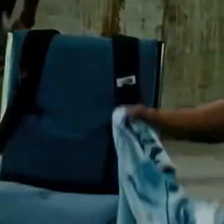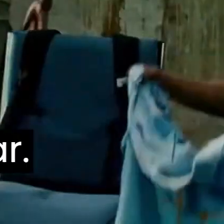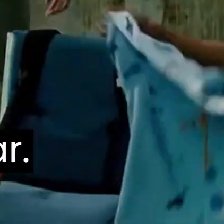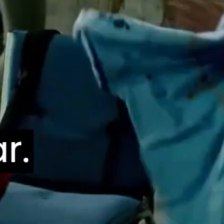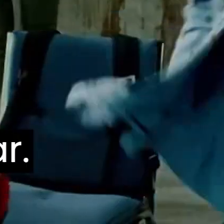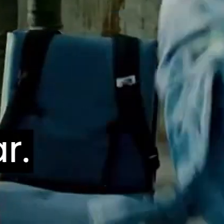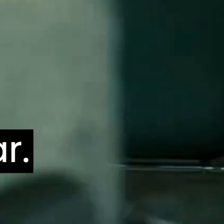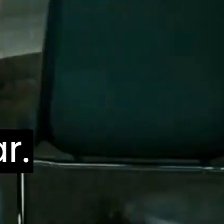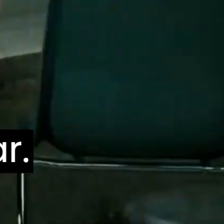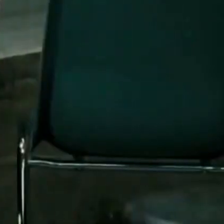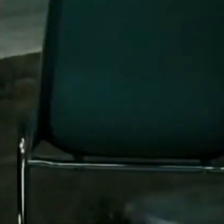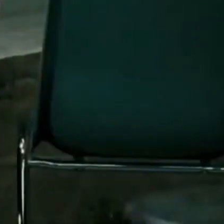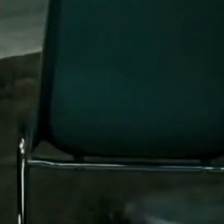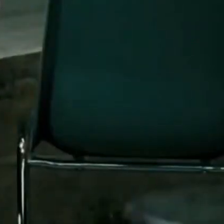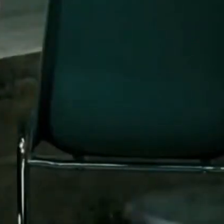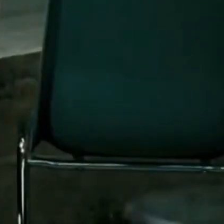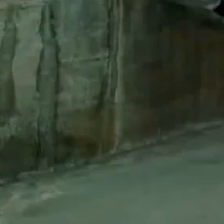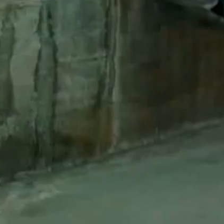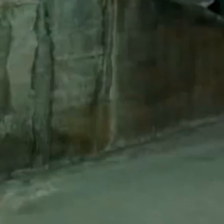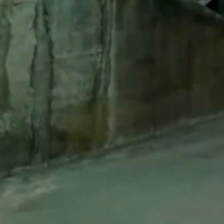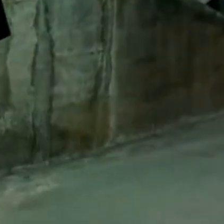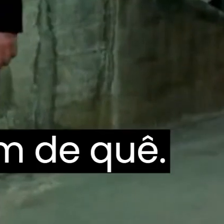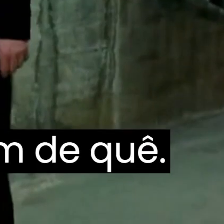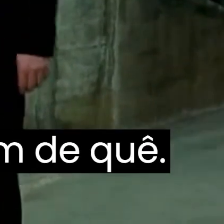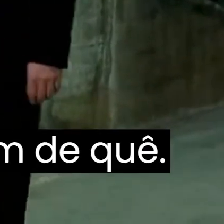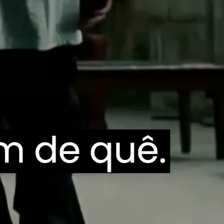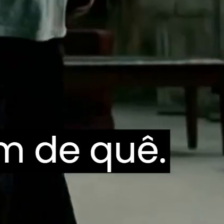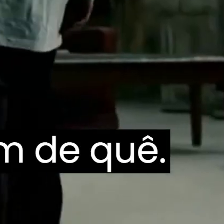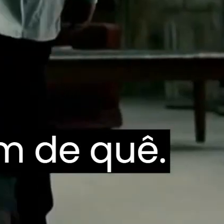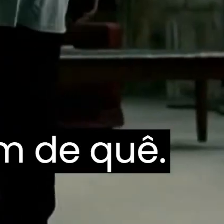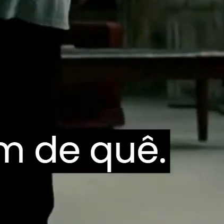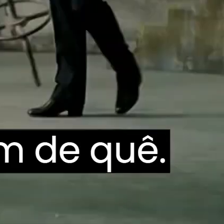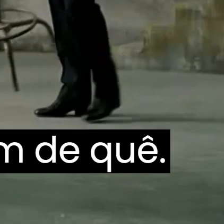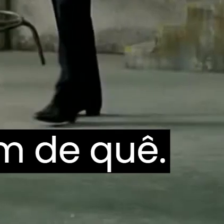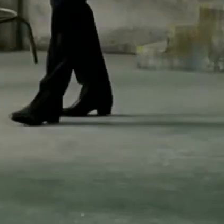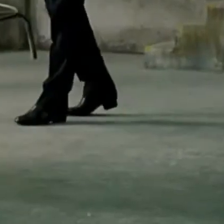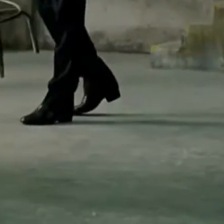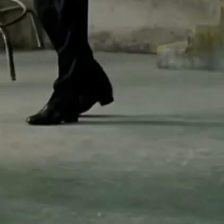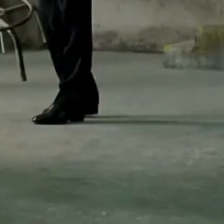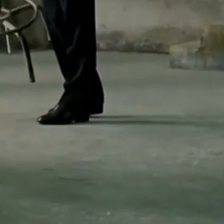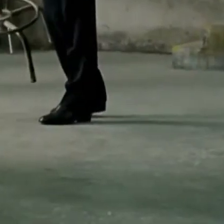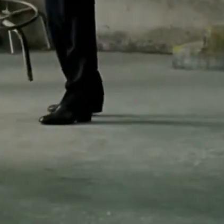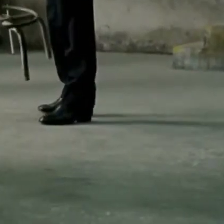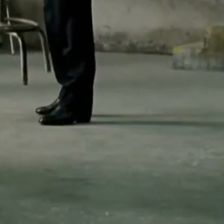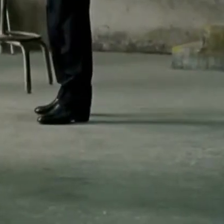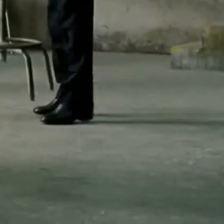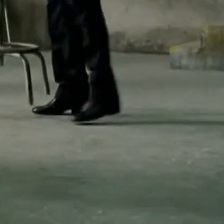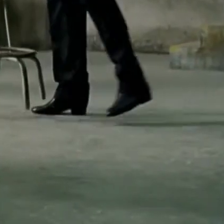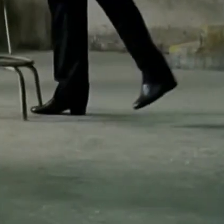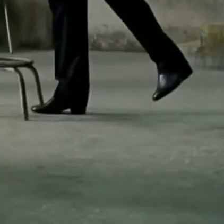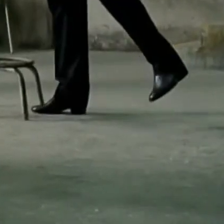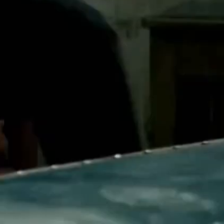Ai, ai. Não precisavam parar. Tava bonito. Obrigado. Não tem de quê.